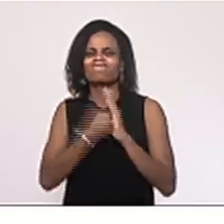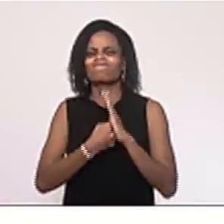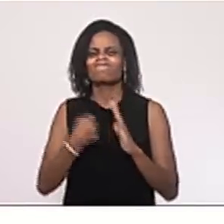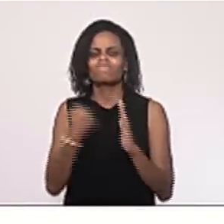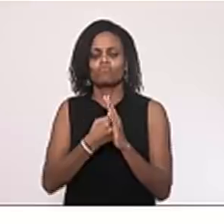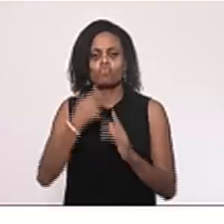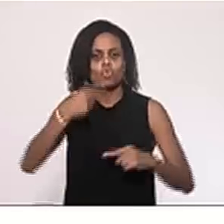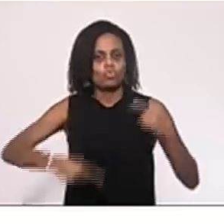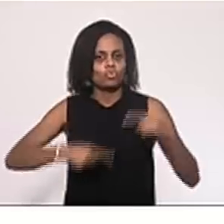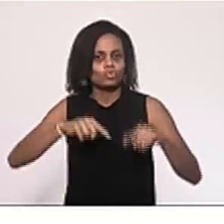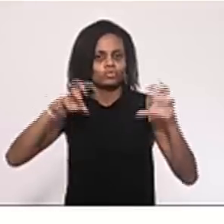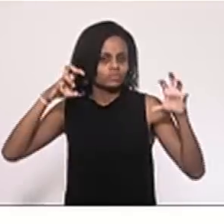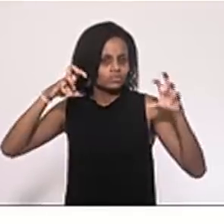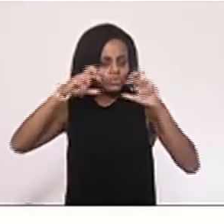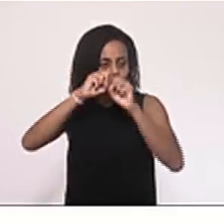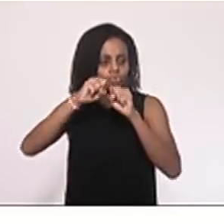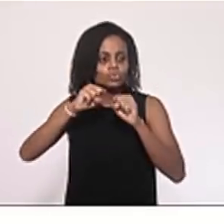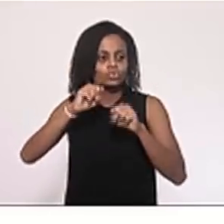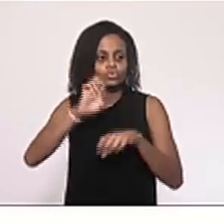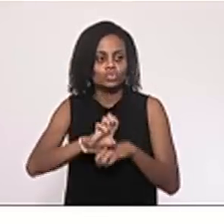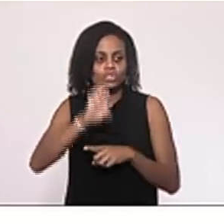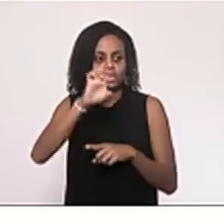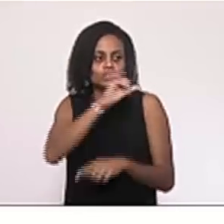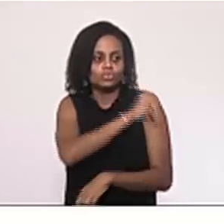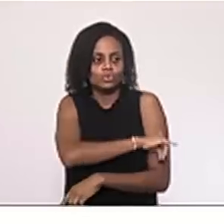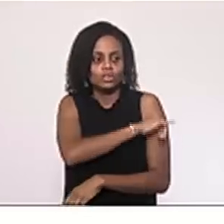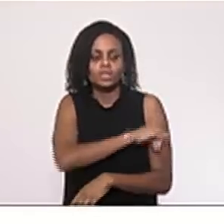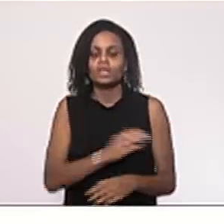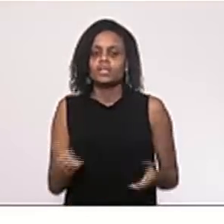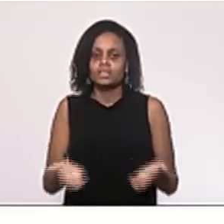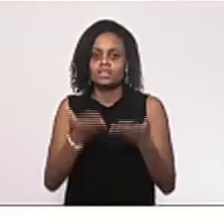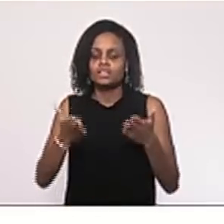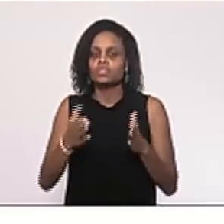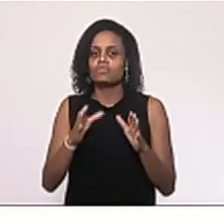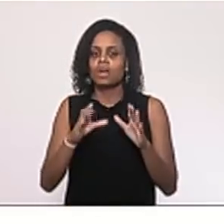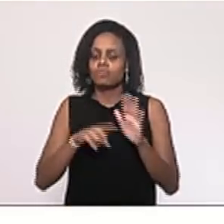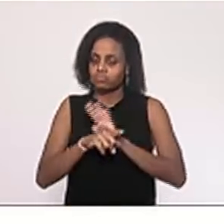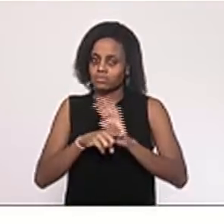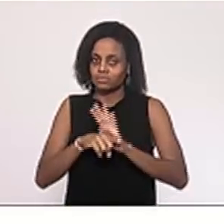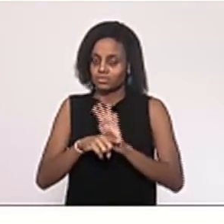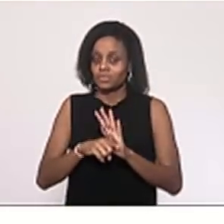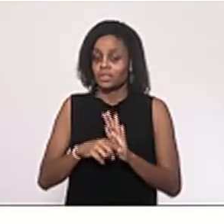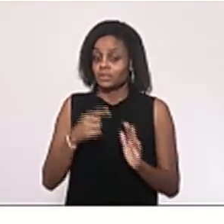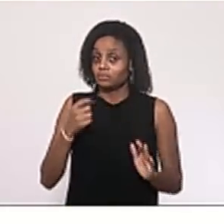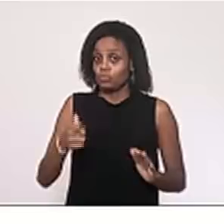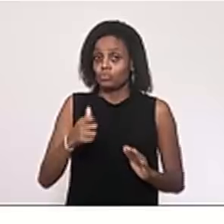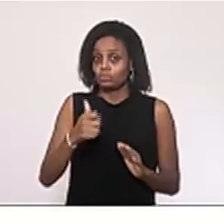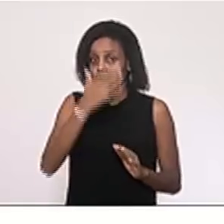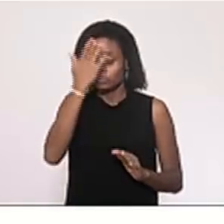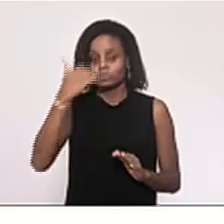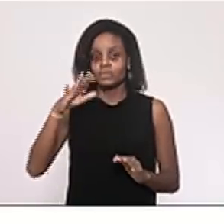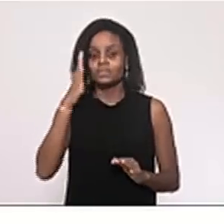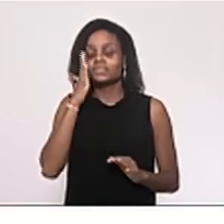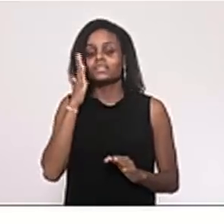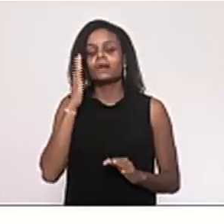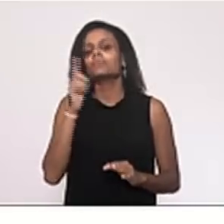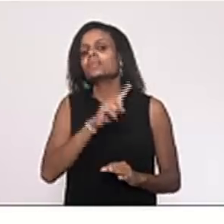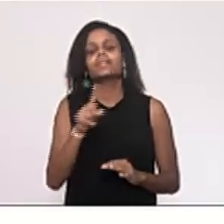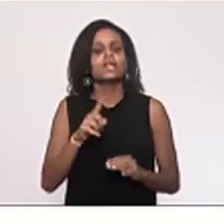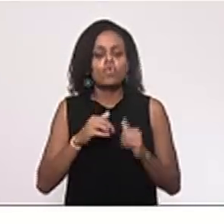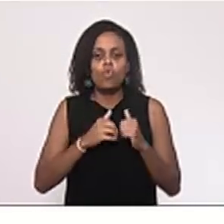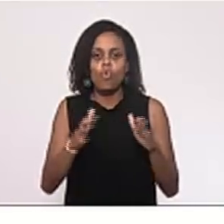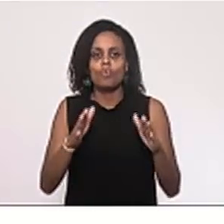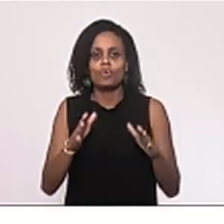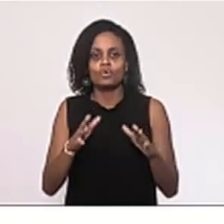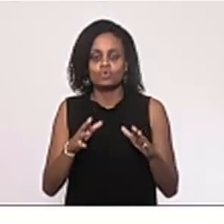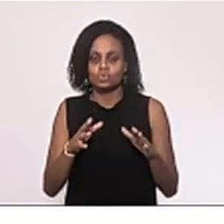e tem tão nefasta do Estado do Rio de Janeiro de incentivar a pesquisa e poucos sabem que é um dos grandes patenteadores